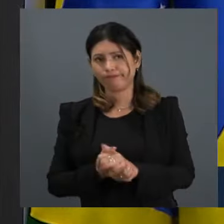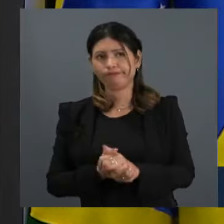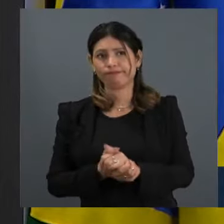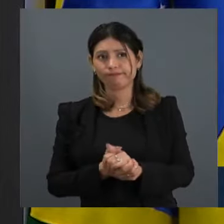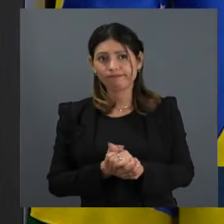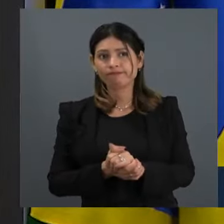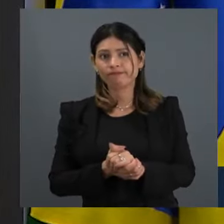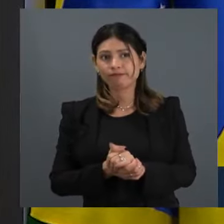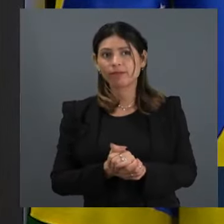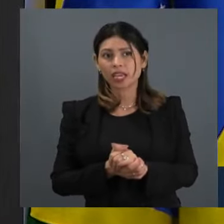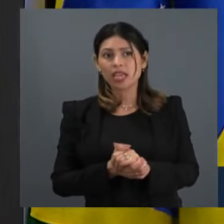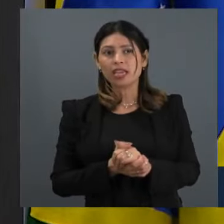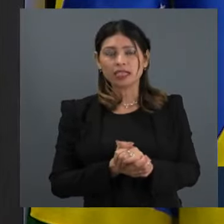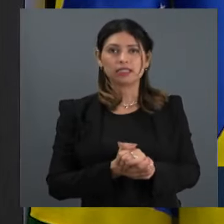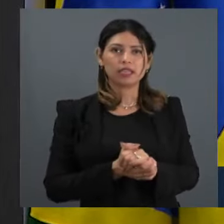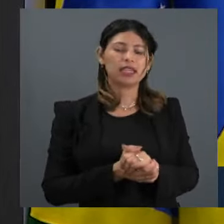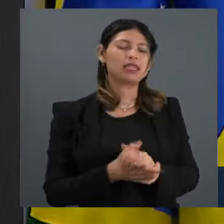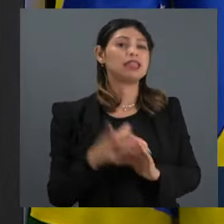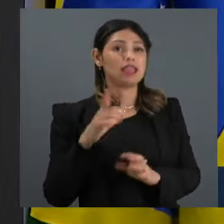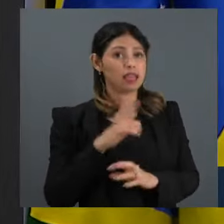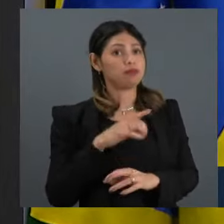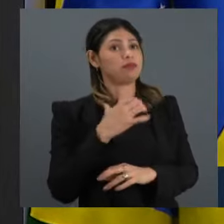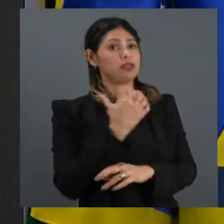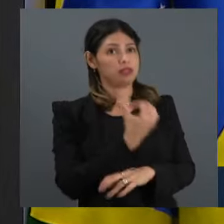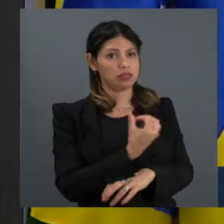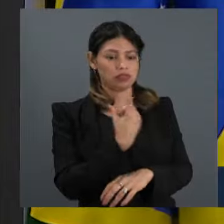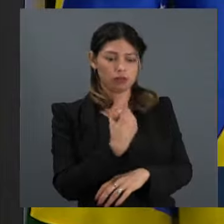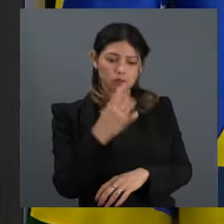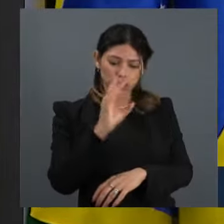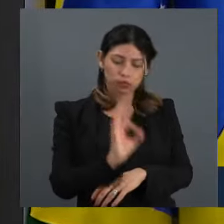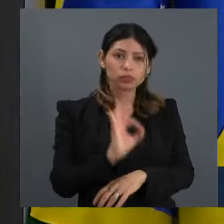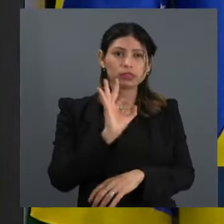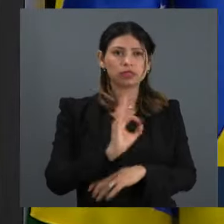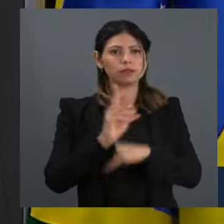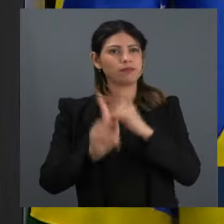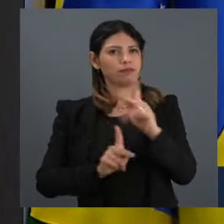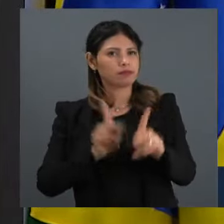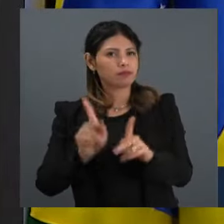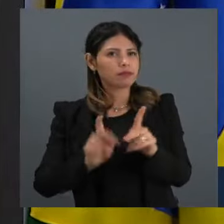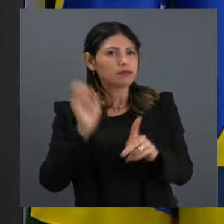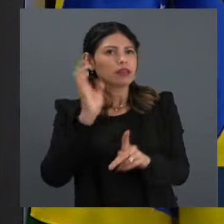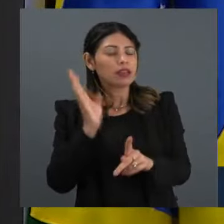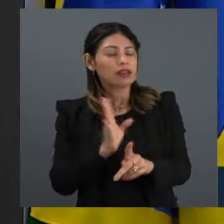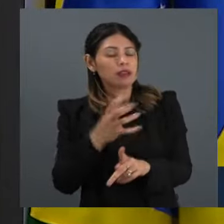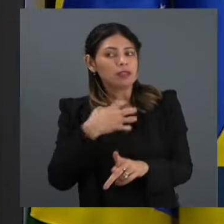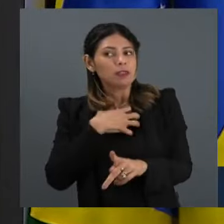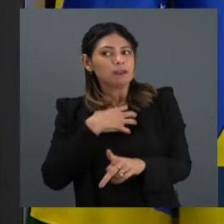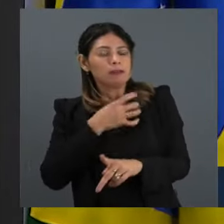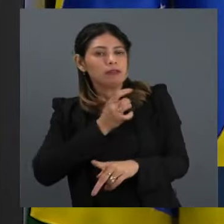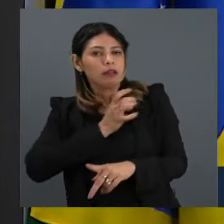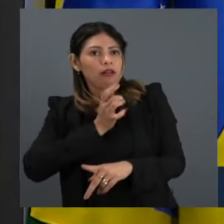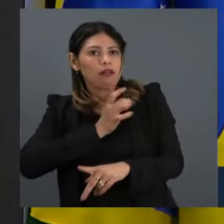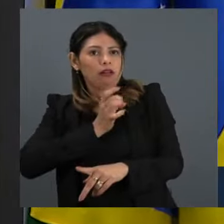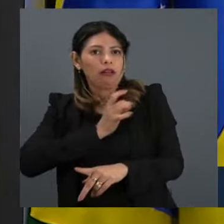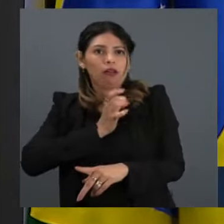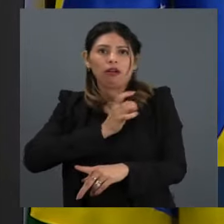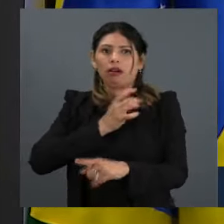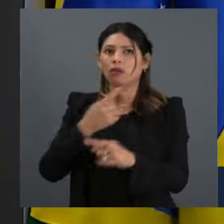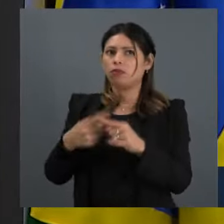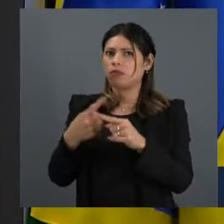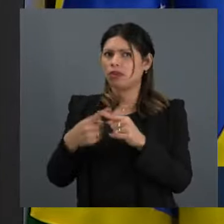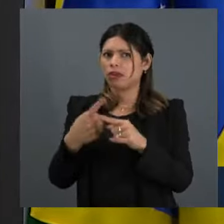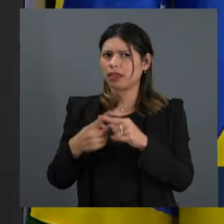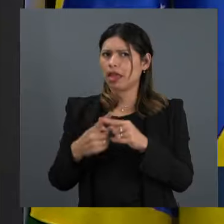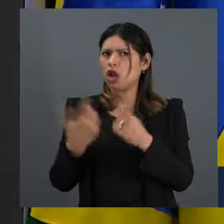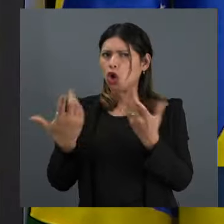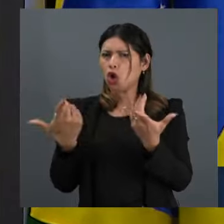É isso que nós estamos vendo, 61% da população brasileira com medo de retaliação das suas postagens na rede social. Como é que você